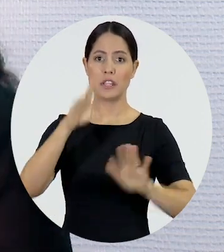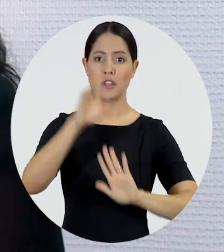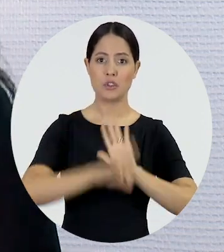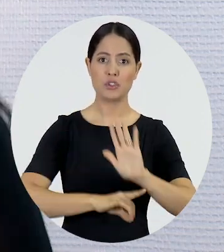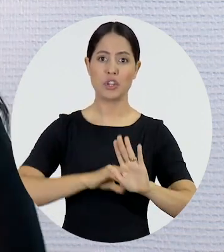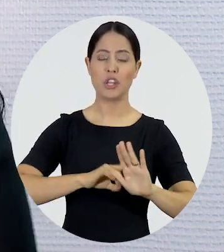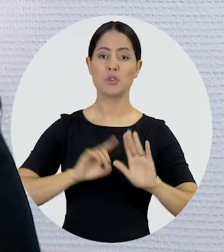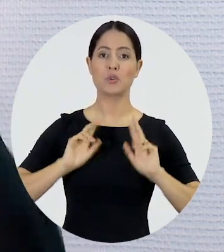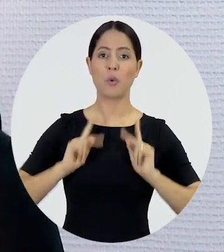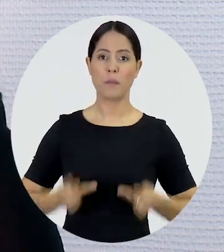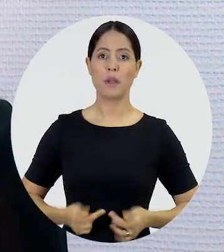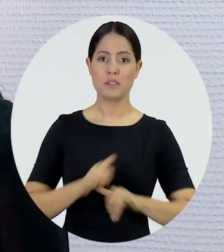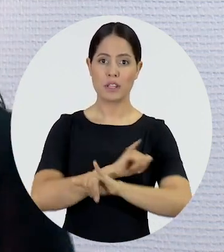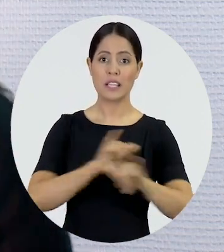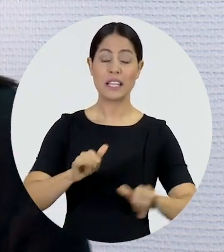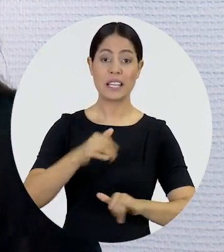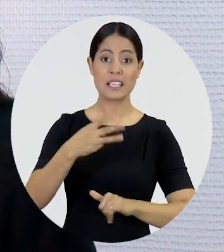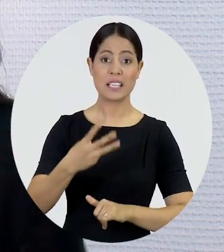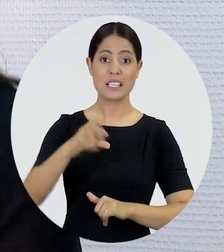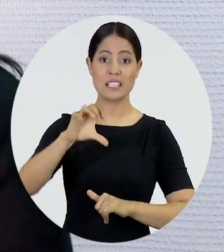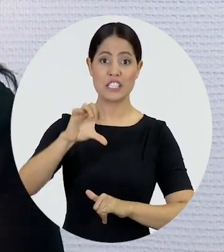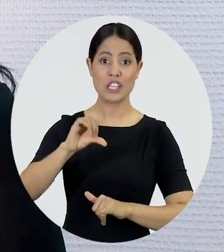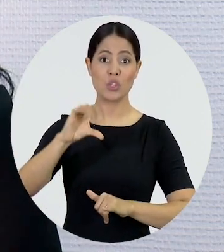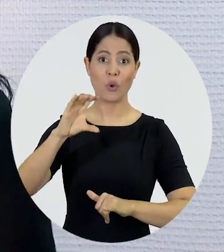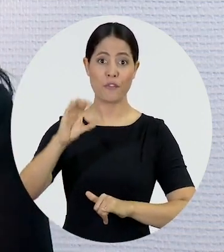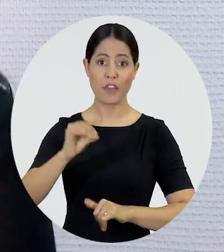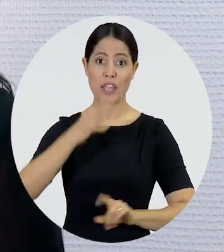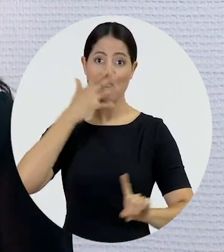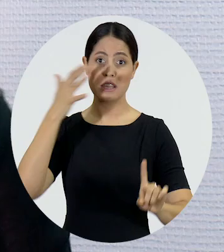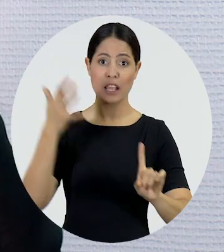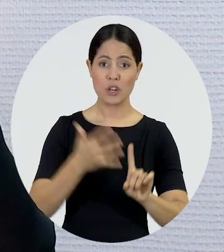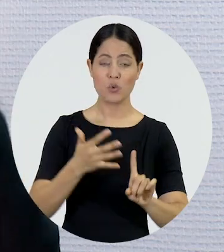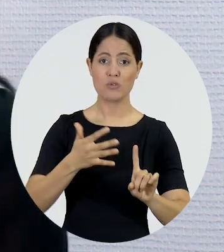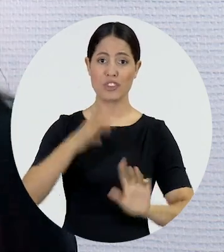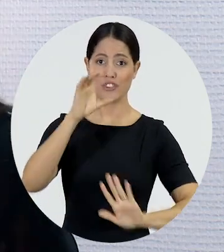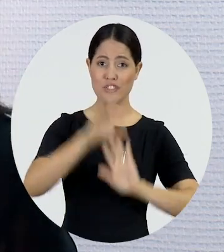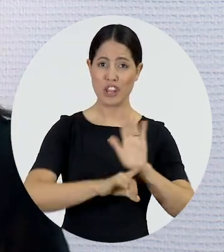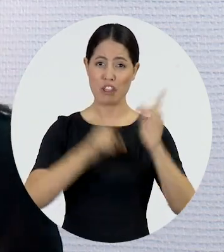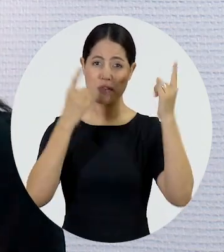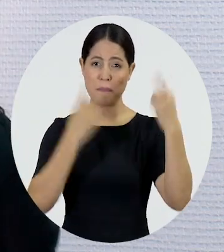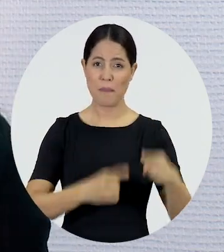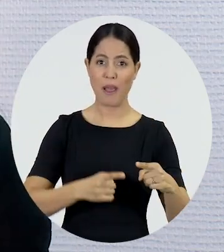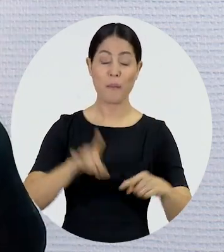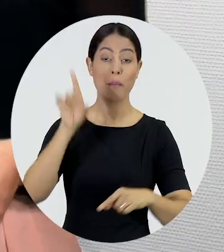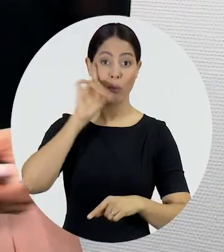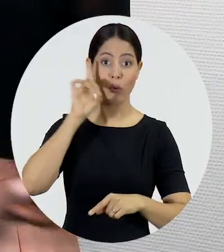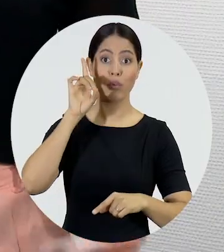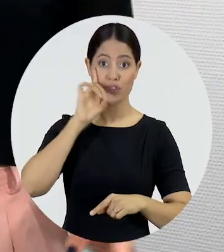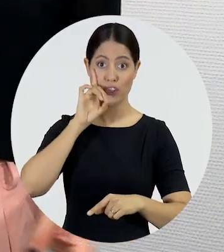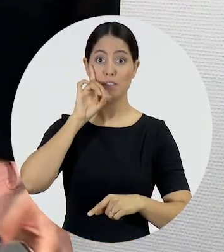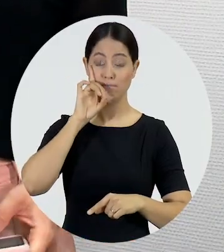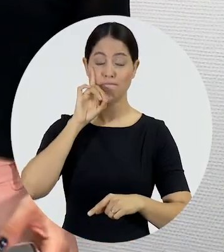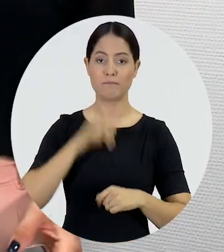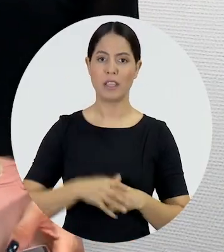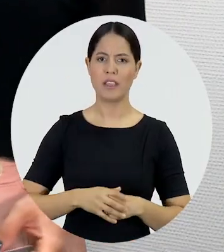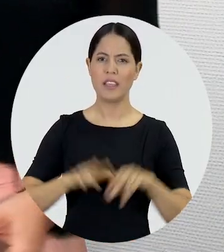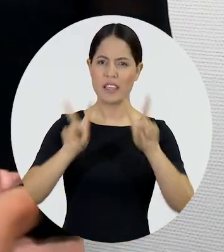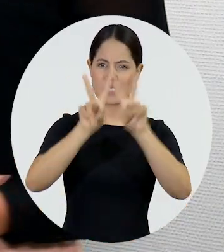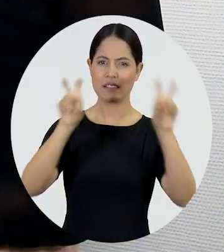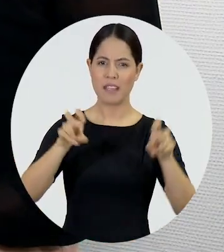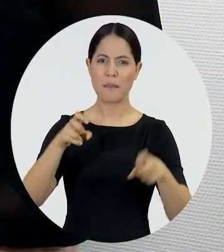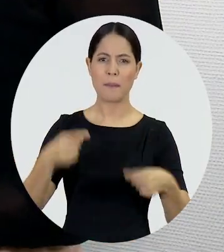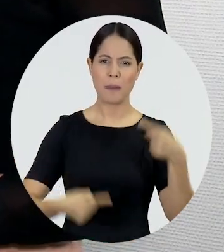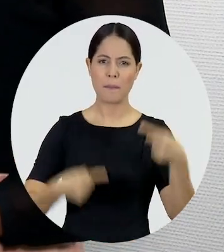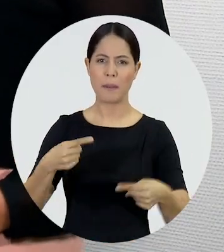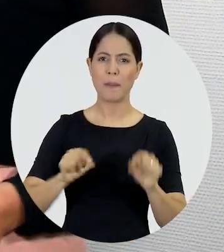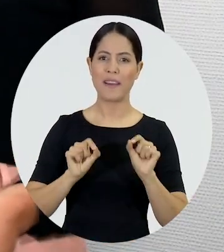média, 390 denúncias de violações desses direitos são recebidas por dia no Brasil. E para discutir esse tema,